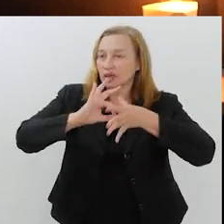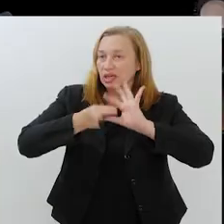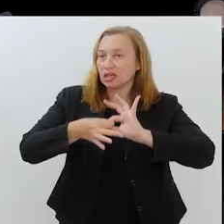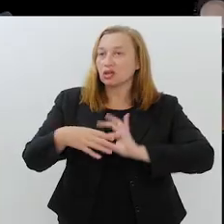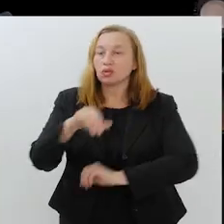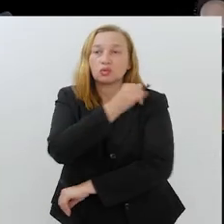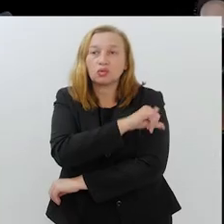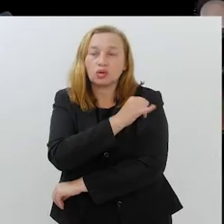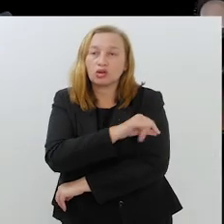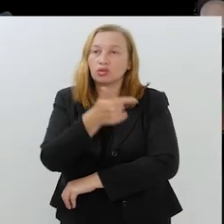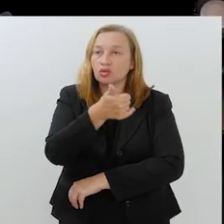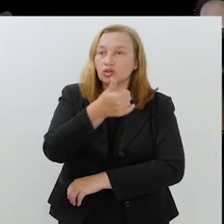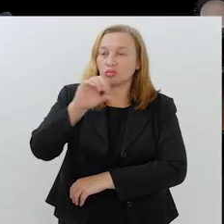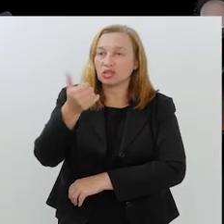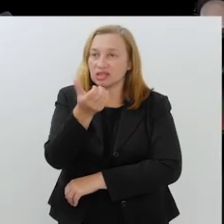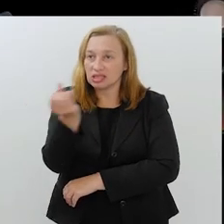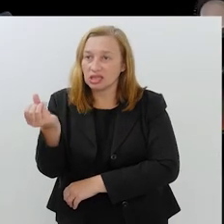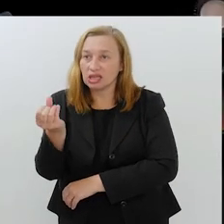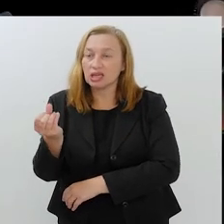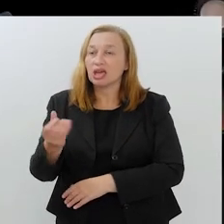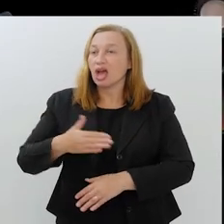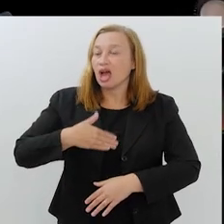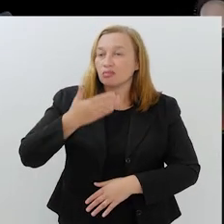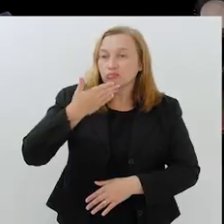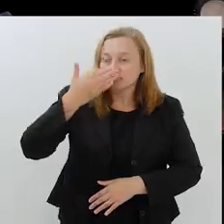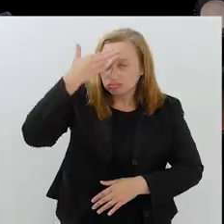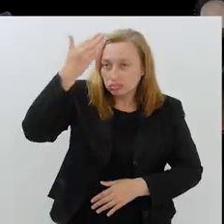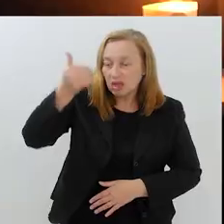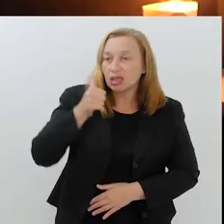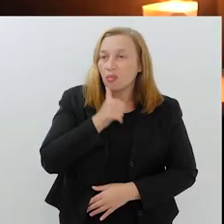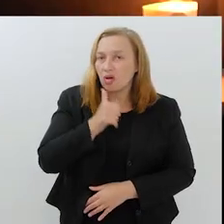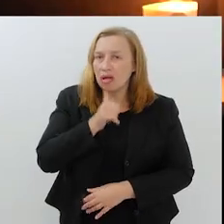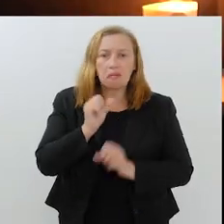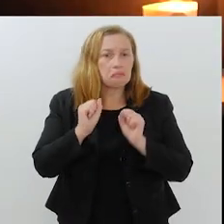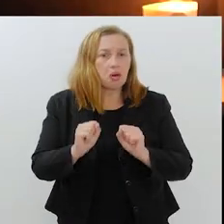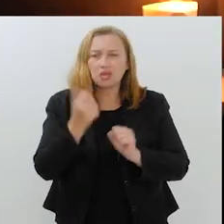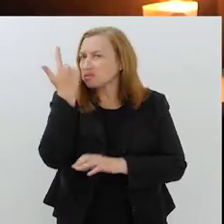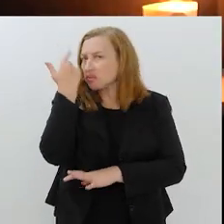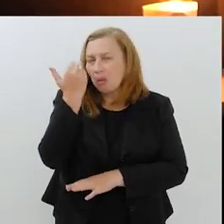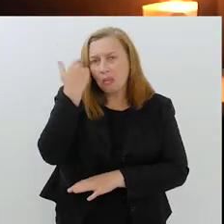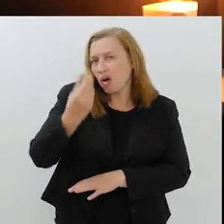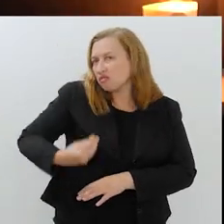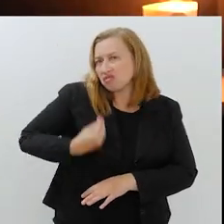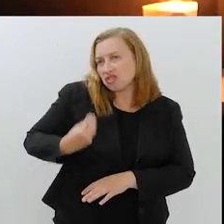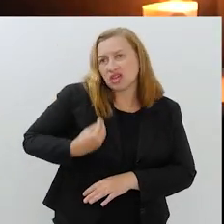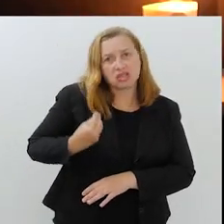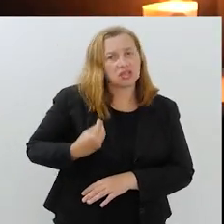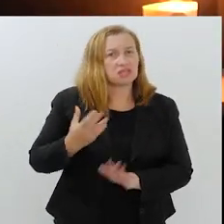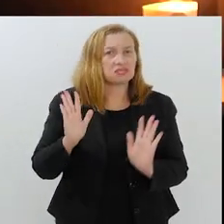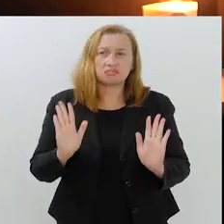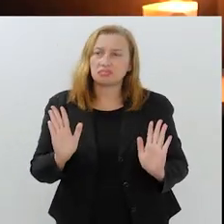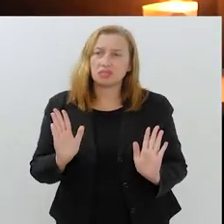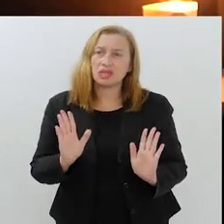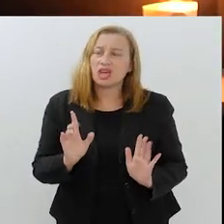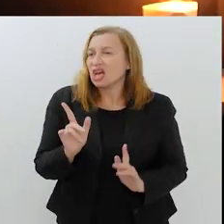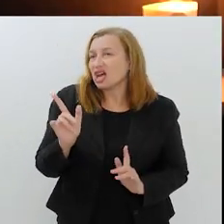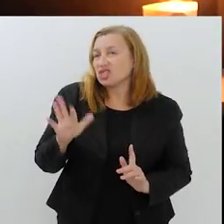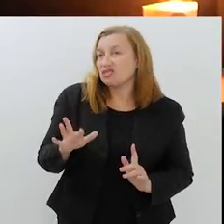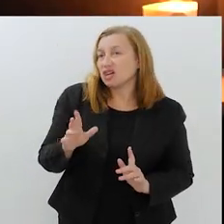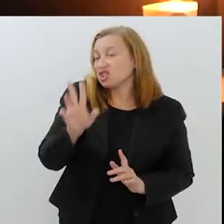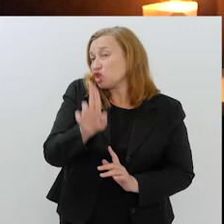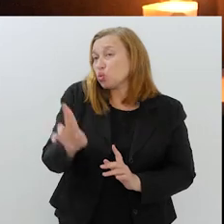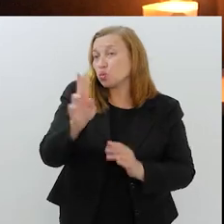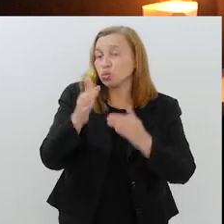2016. Então, a muçulmana, ela pode praticar todos os esportes, leva uma vida comum como de qualquer outra pessoa.